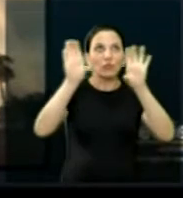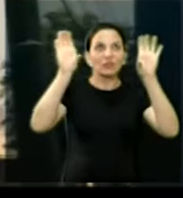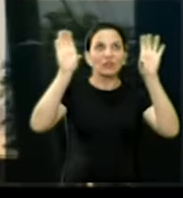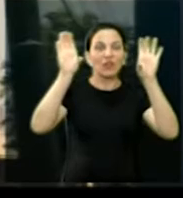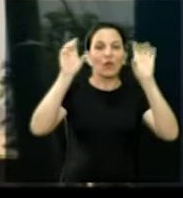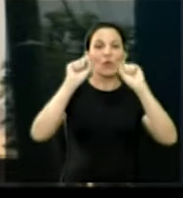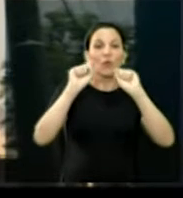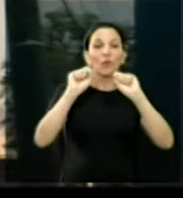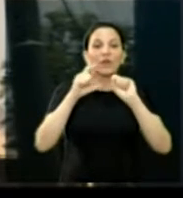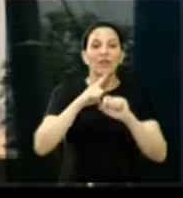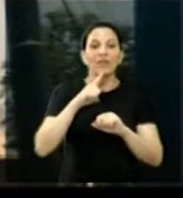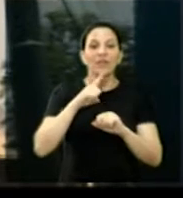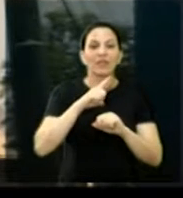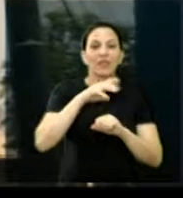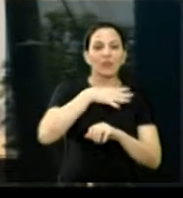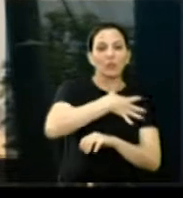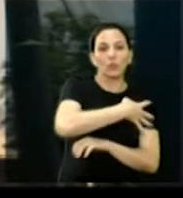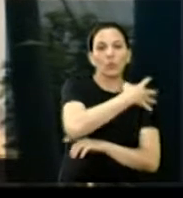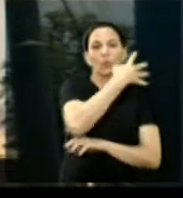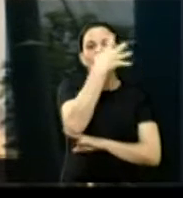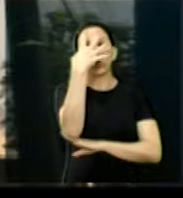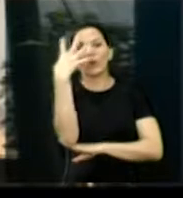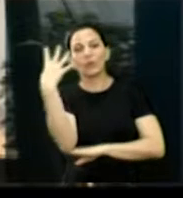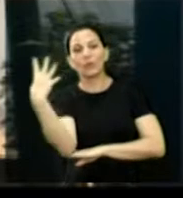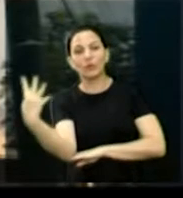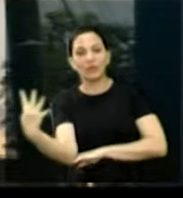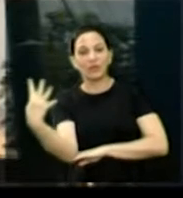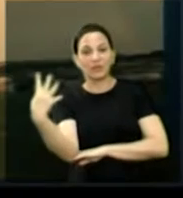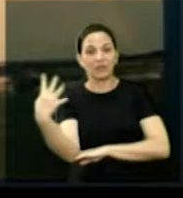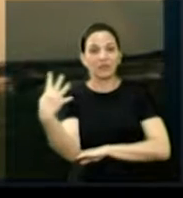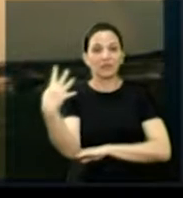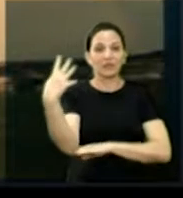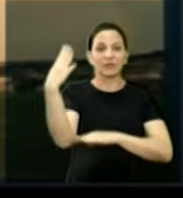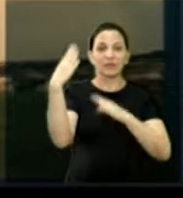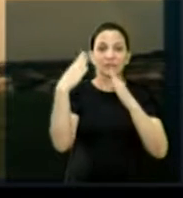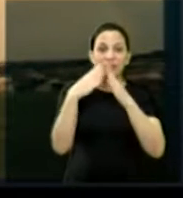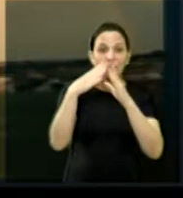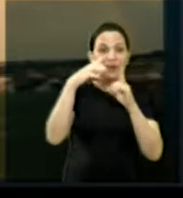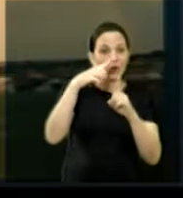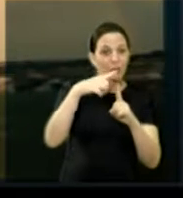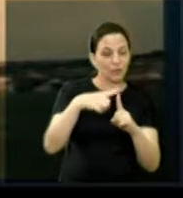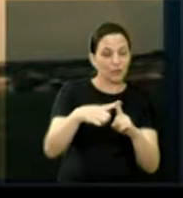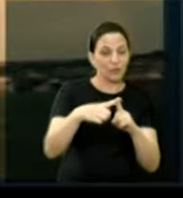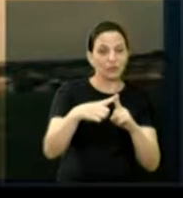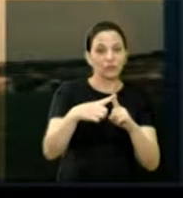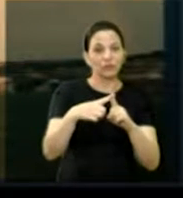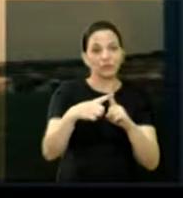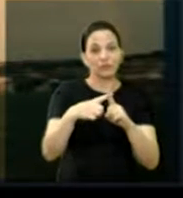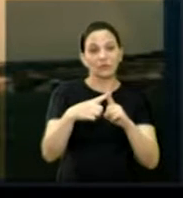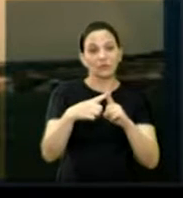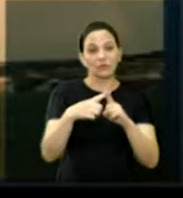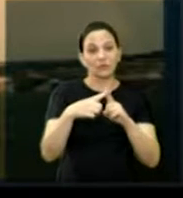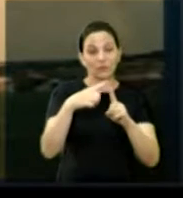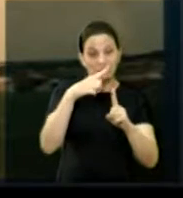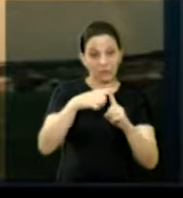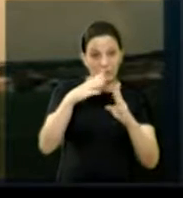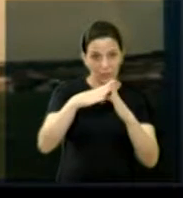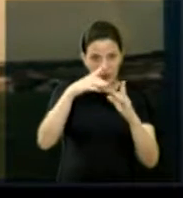o arco-íris, olha, em cima da igreja, inclusive, dessa foto aí, a cidade,